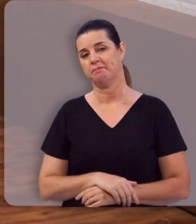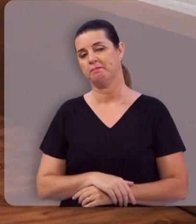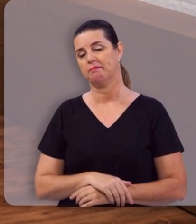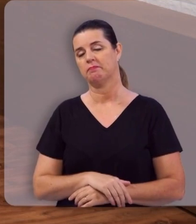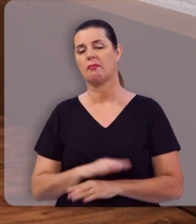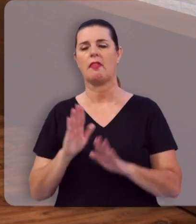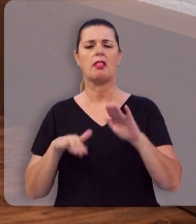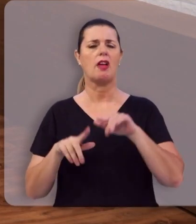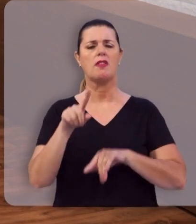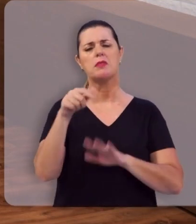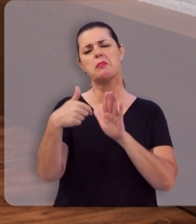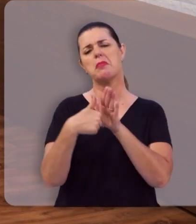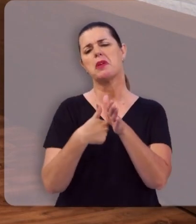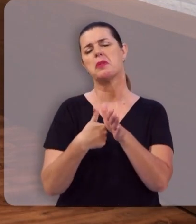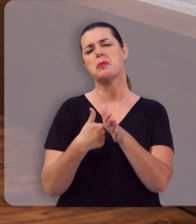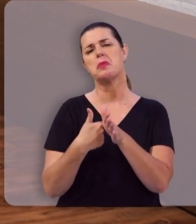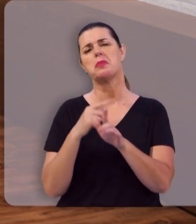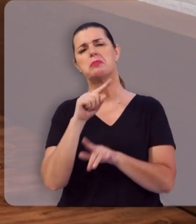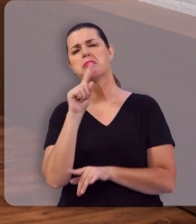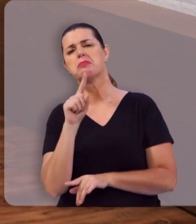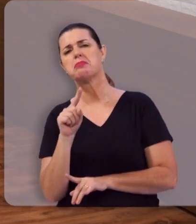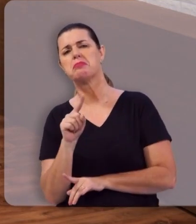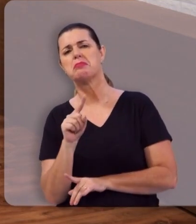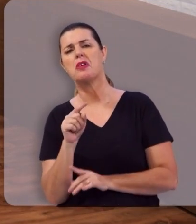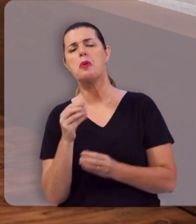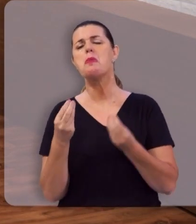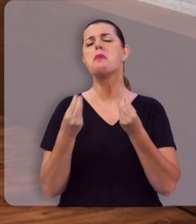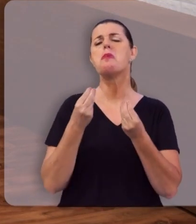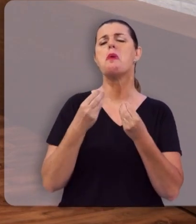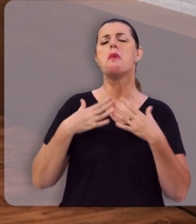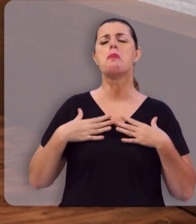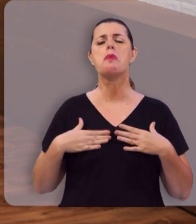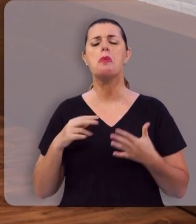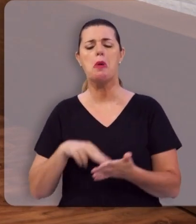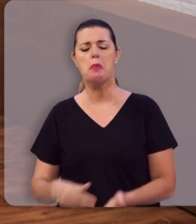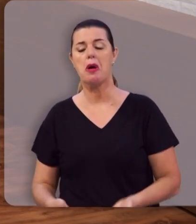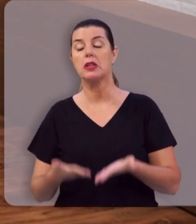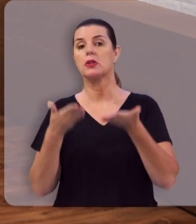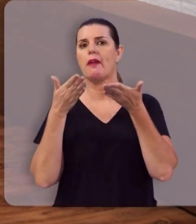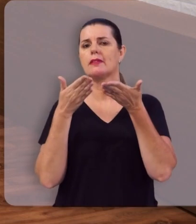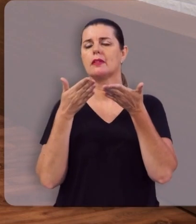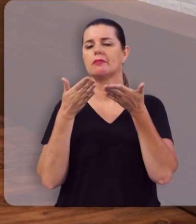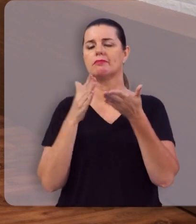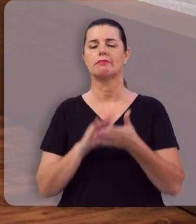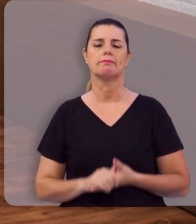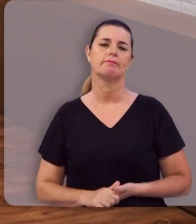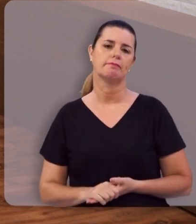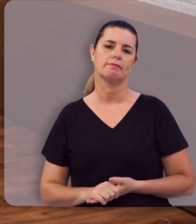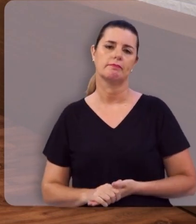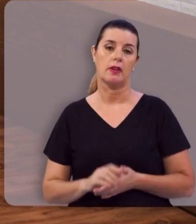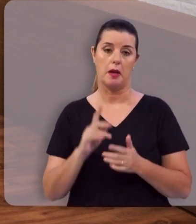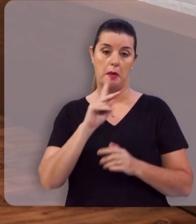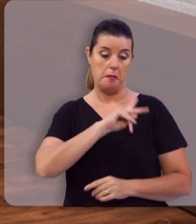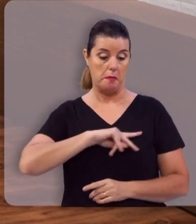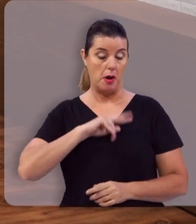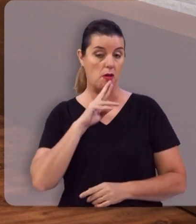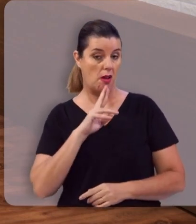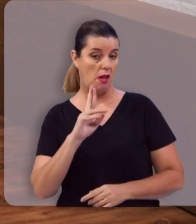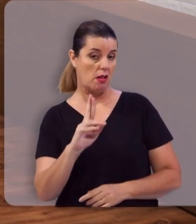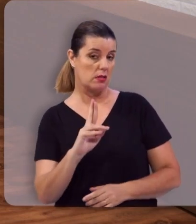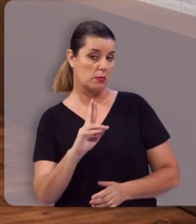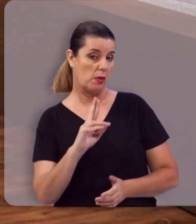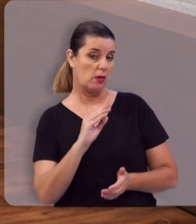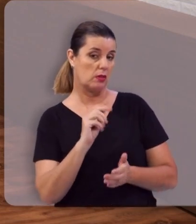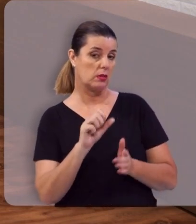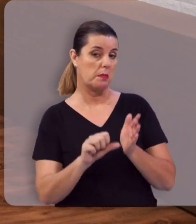Talvez você pergunte, mas como será esse corpo da ressurreição? O apóstolo Paulo responde